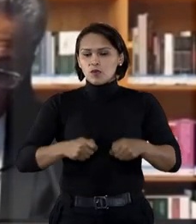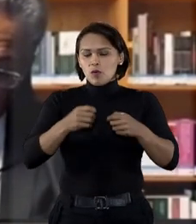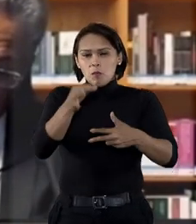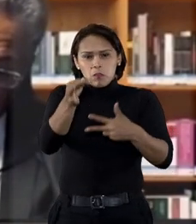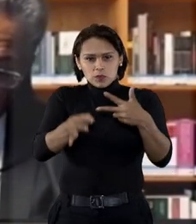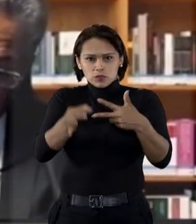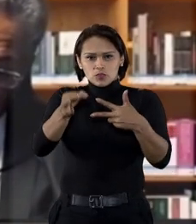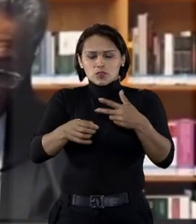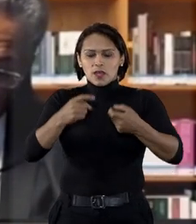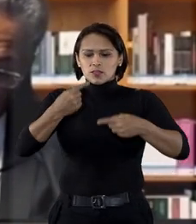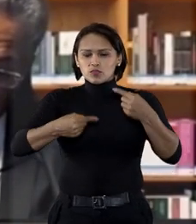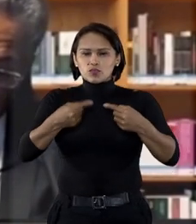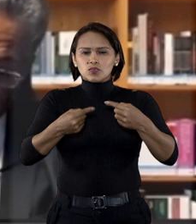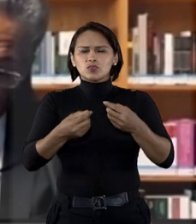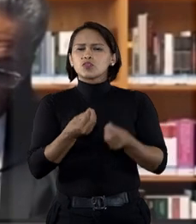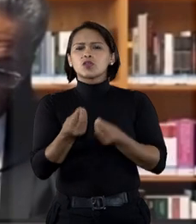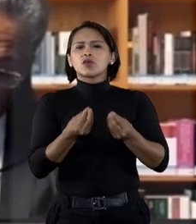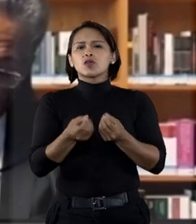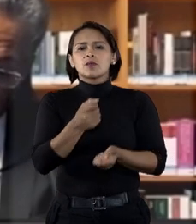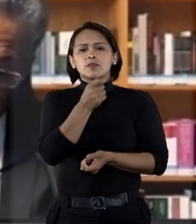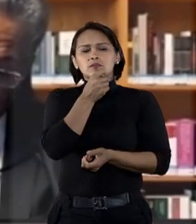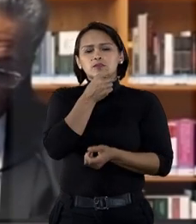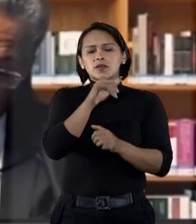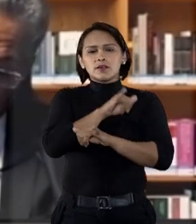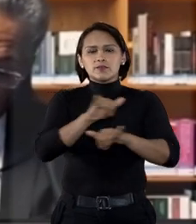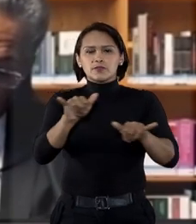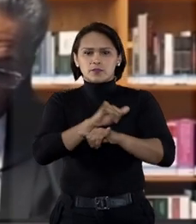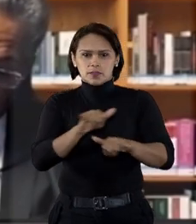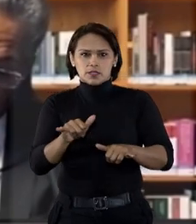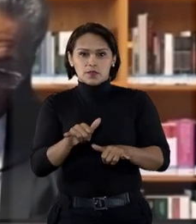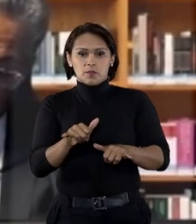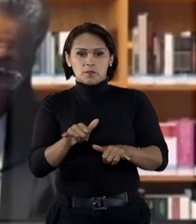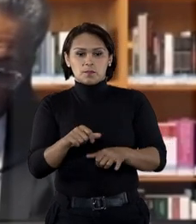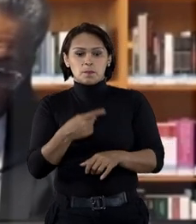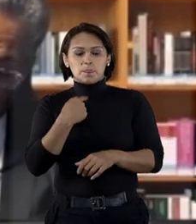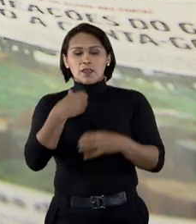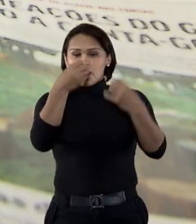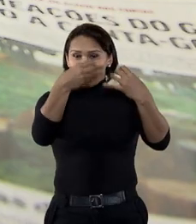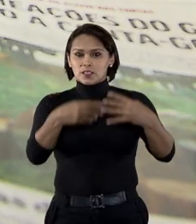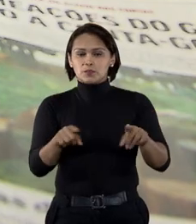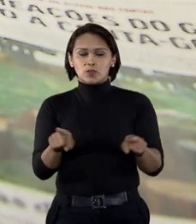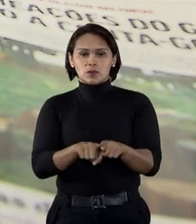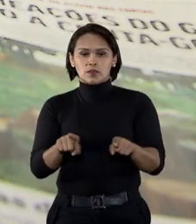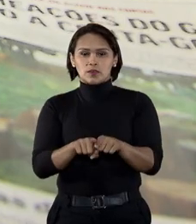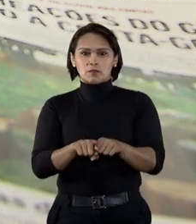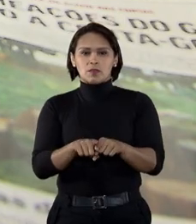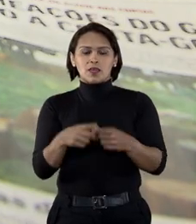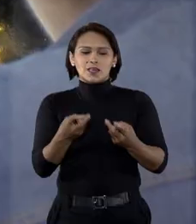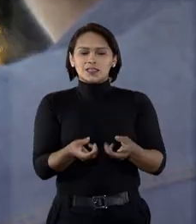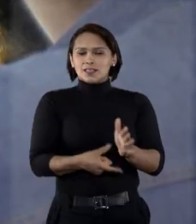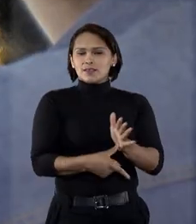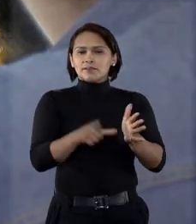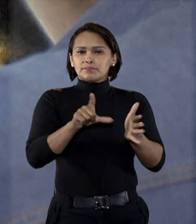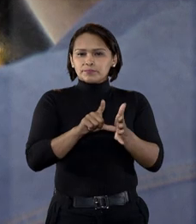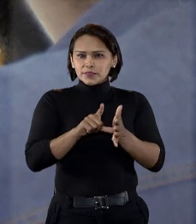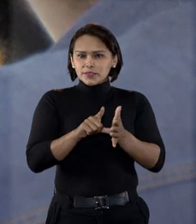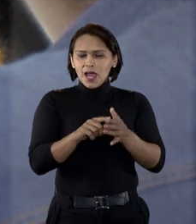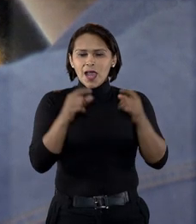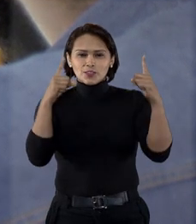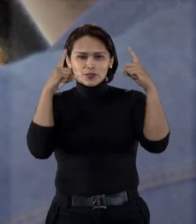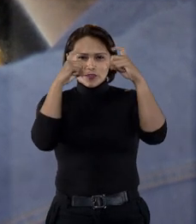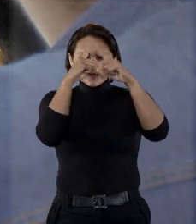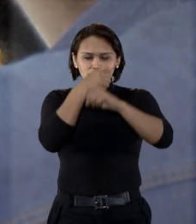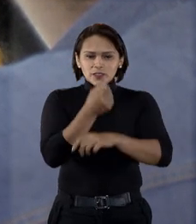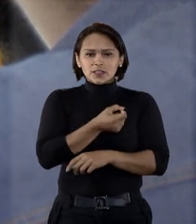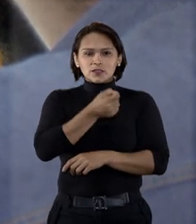ou ao Poder Judiciário discutir o uso que se pretende dar à informação. Para ele, a censura judicial prévia inviabiliza até